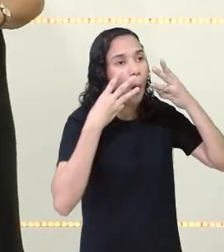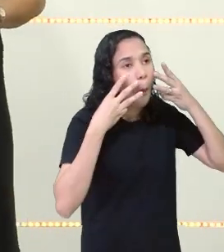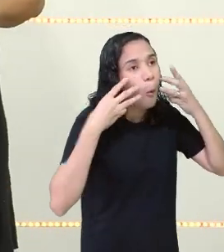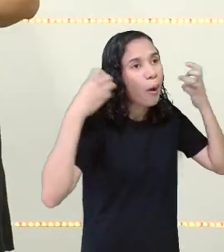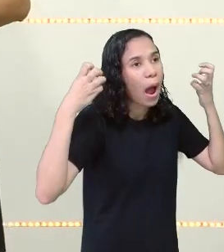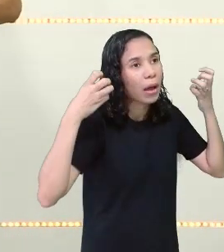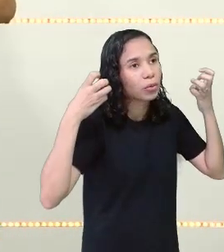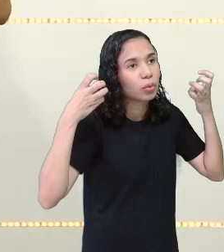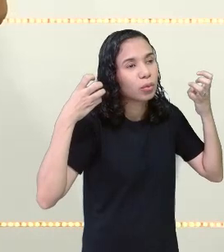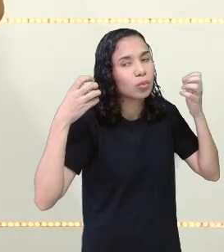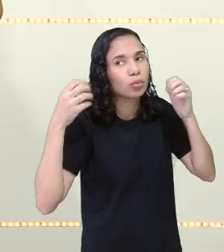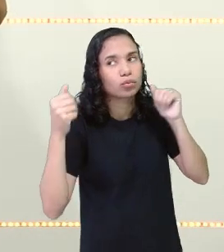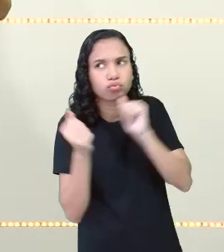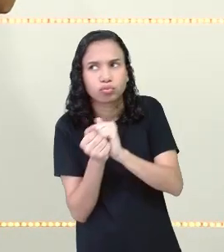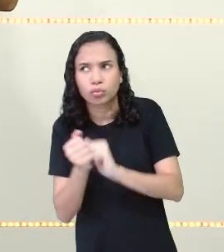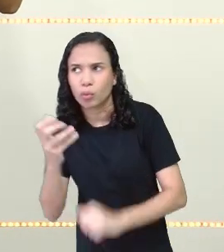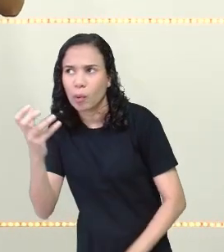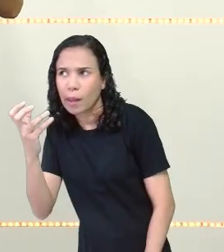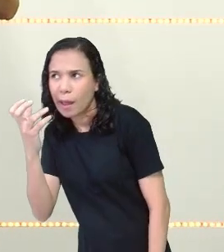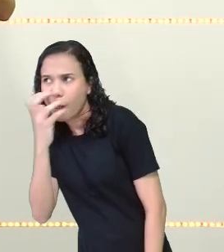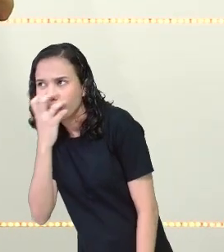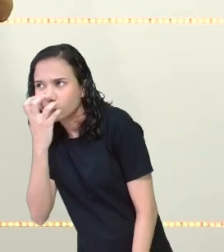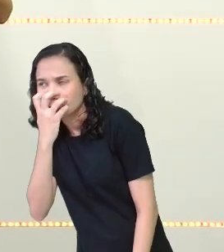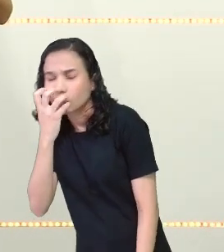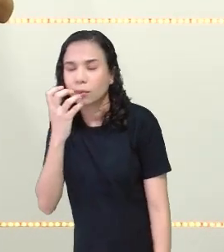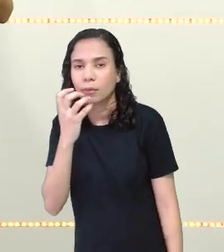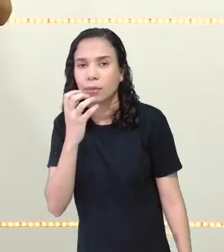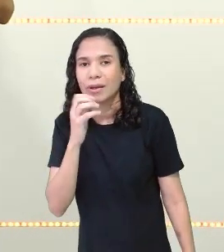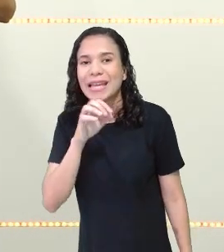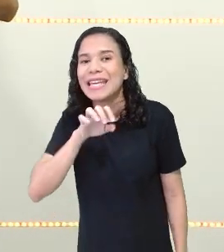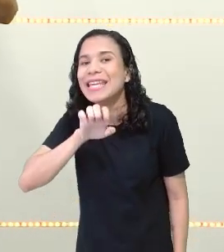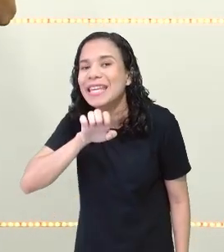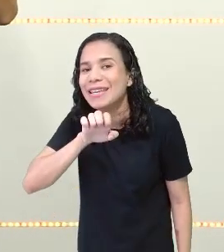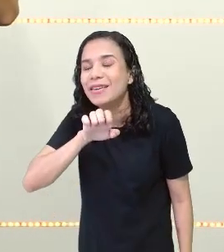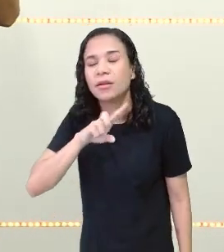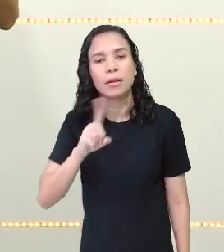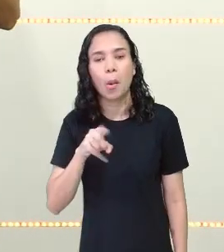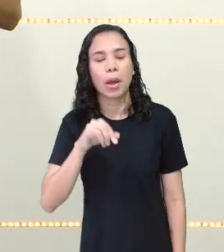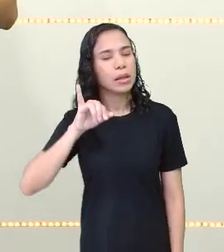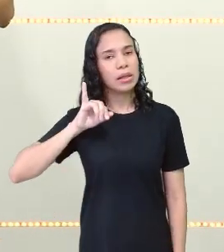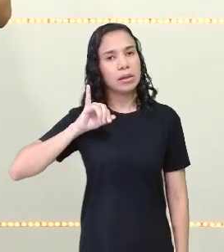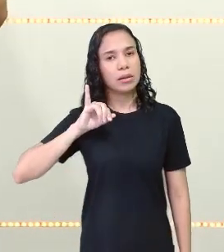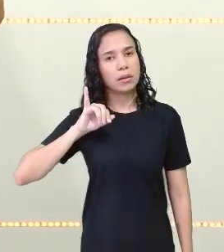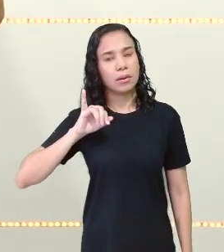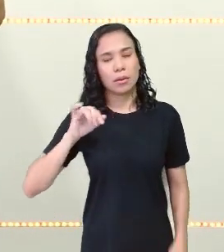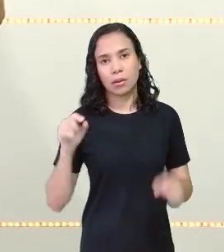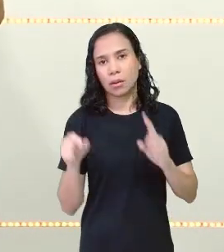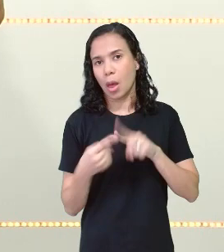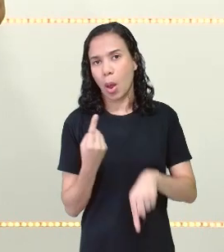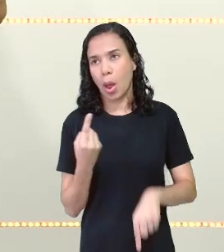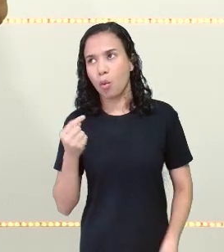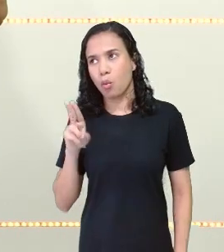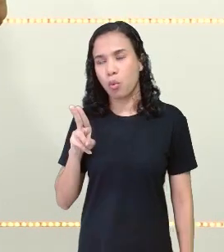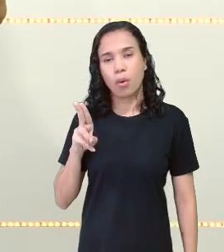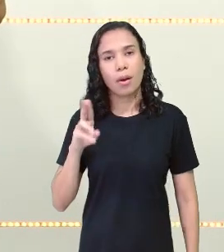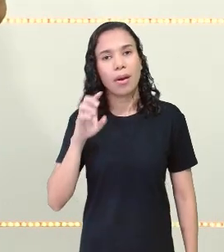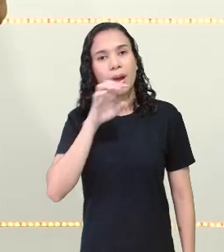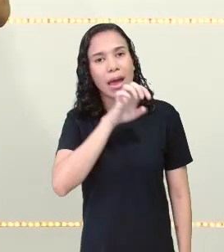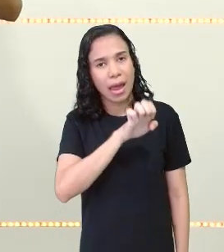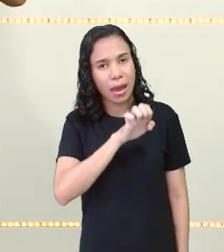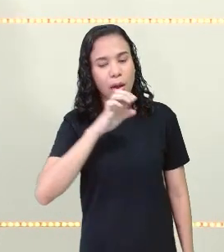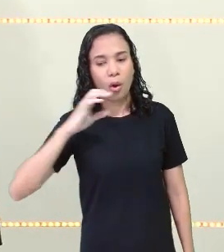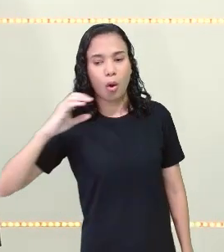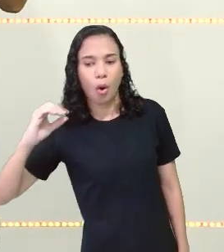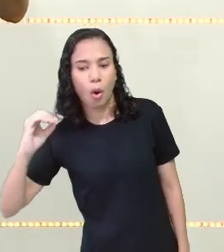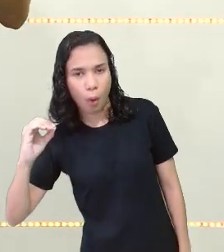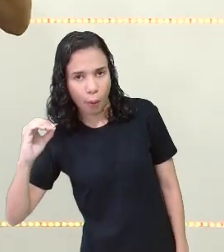o cachorro e o U, eu sei que não é a letra I, nem é a letra U. Eu sei que é o